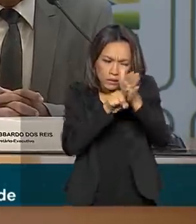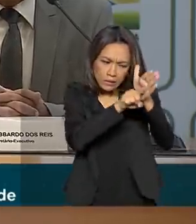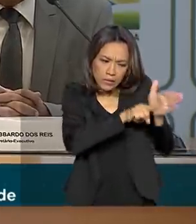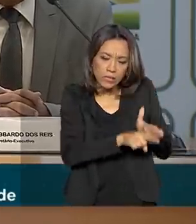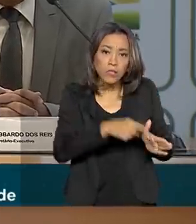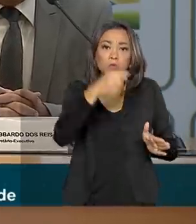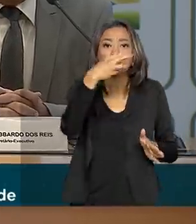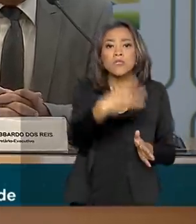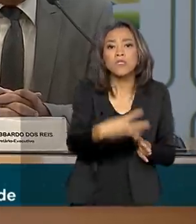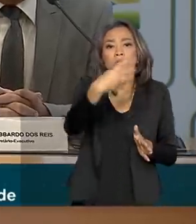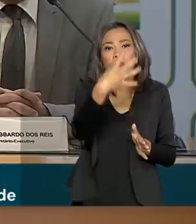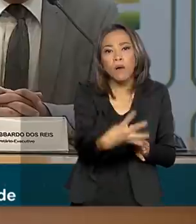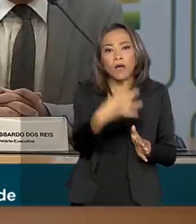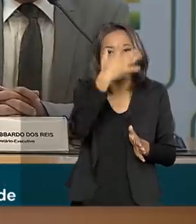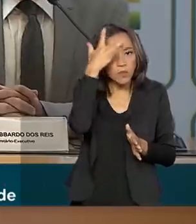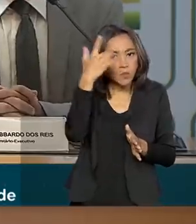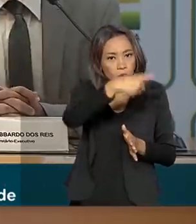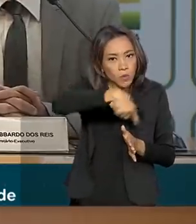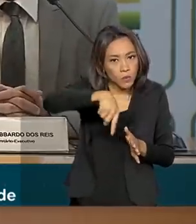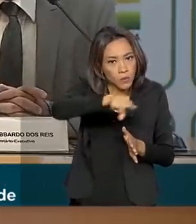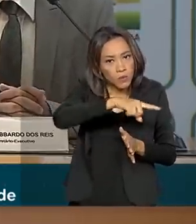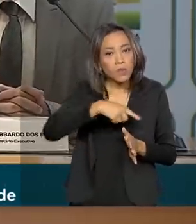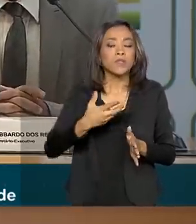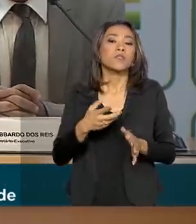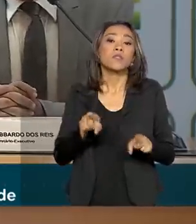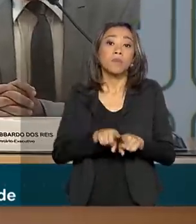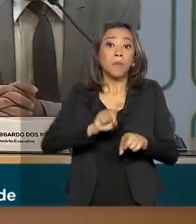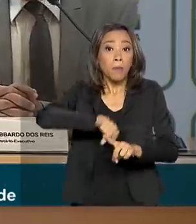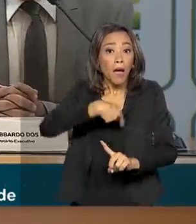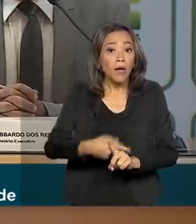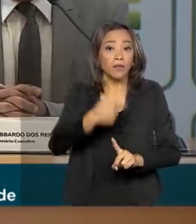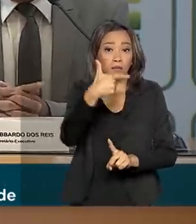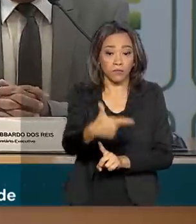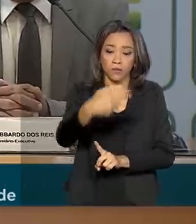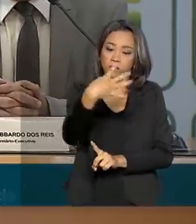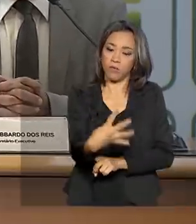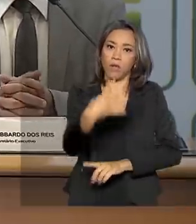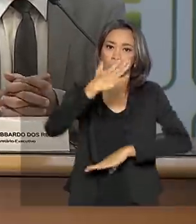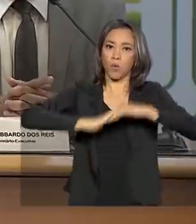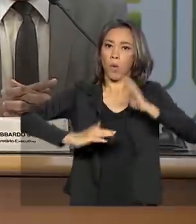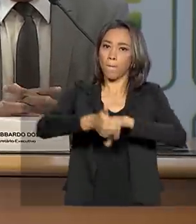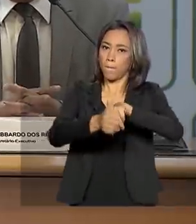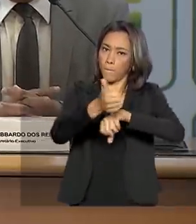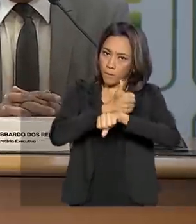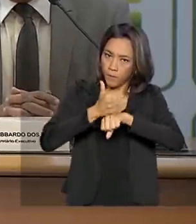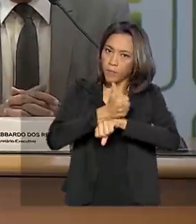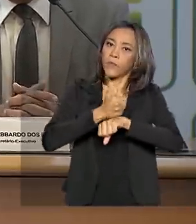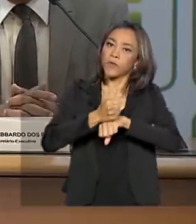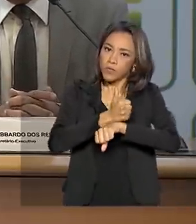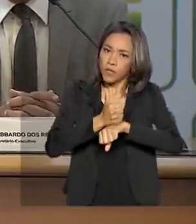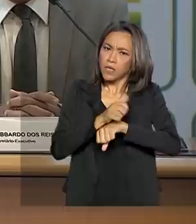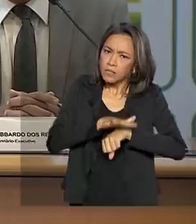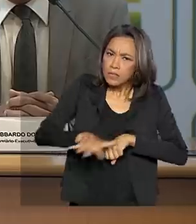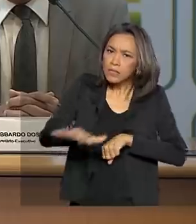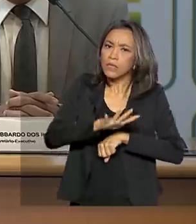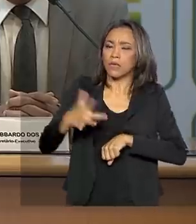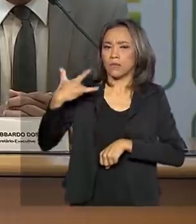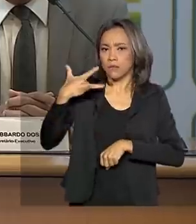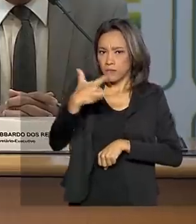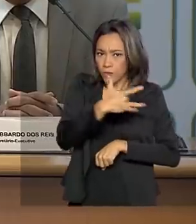dos 34 repatriados, mais dos 24 profissionais envolvendo profissionais de saúde,